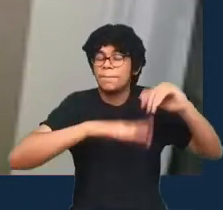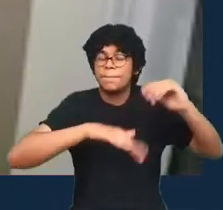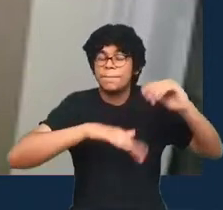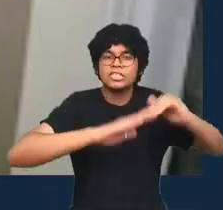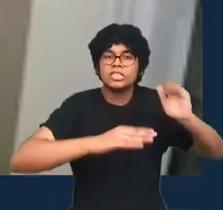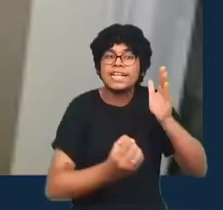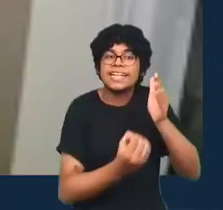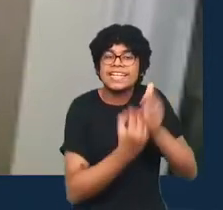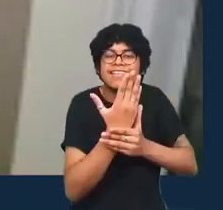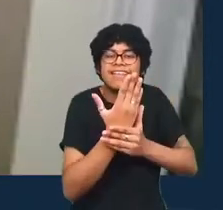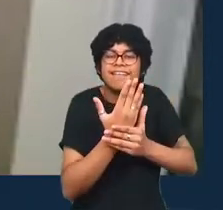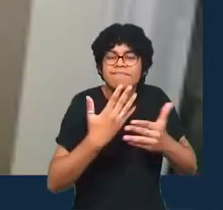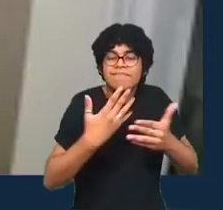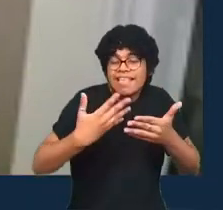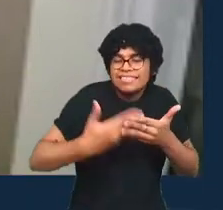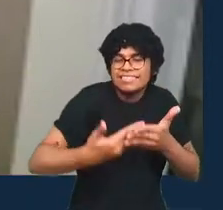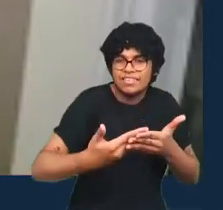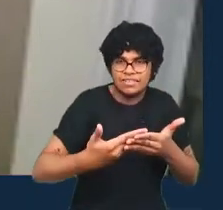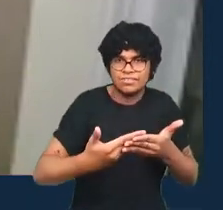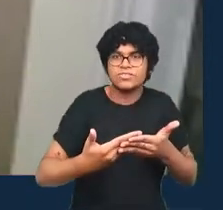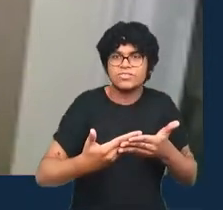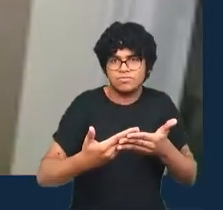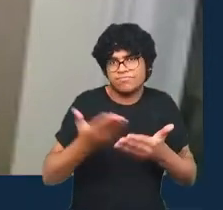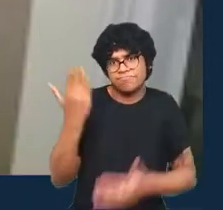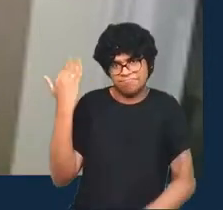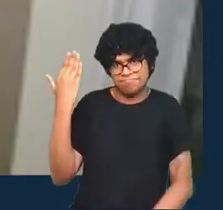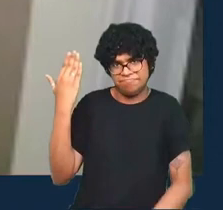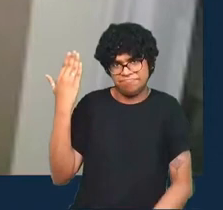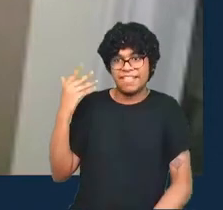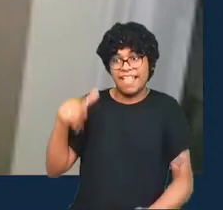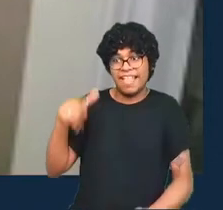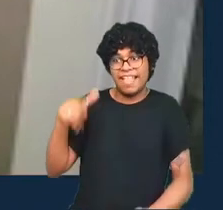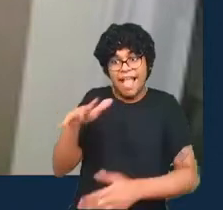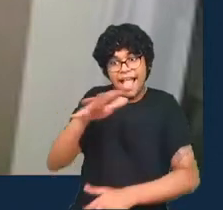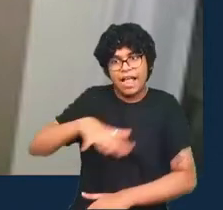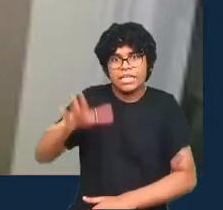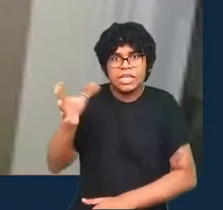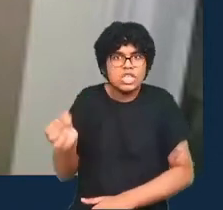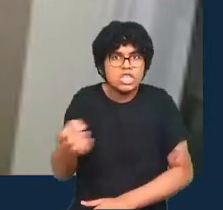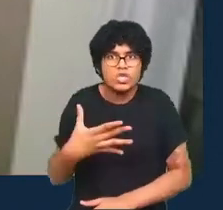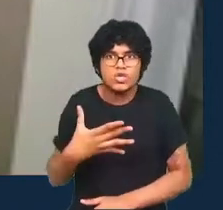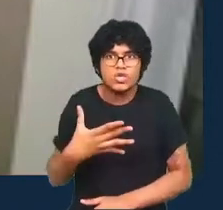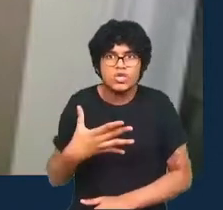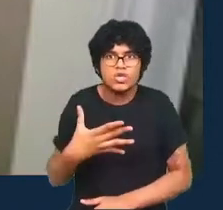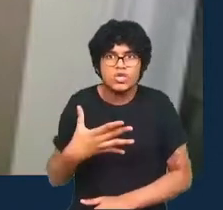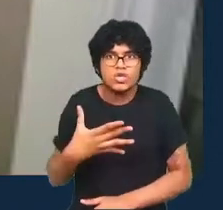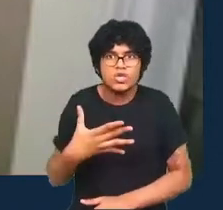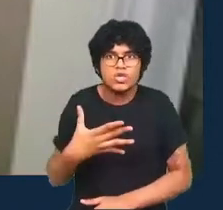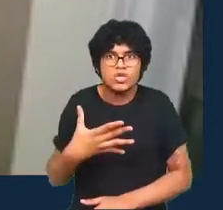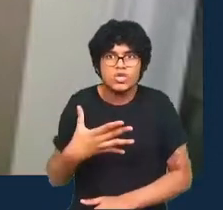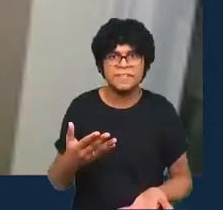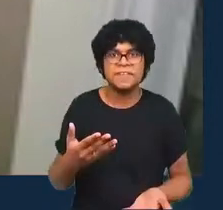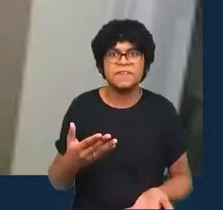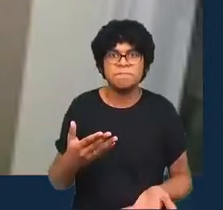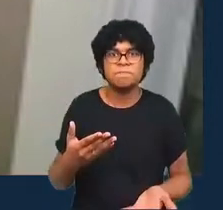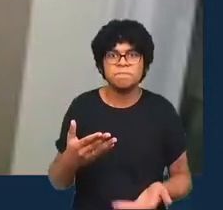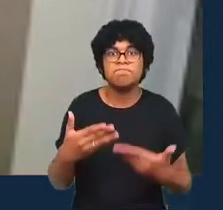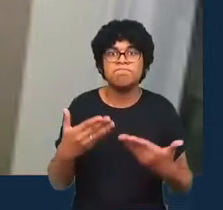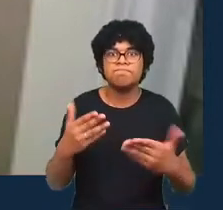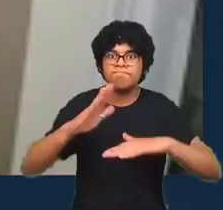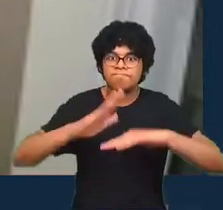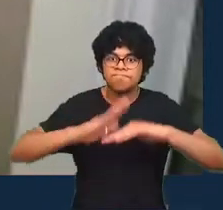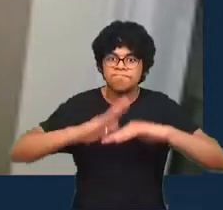a área estava emergindo na época são práticas que aconteceram